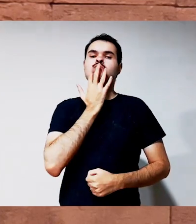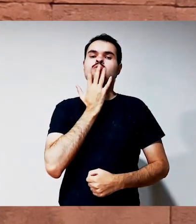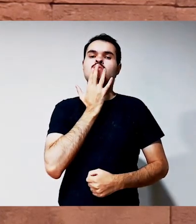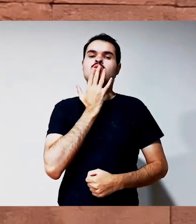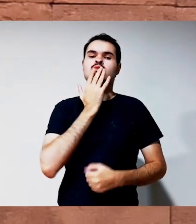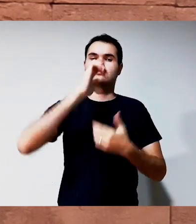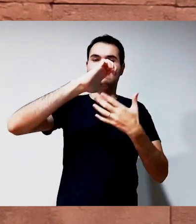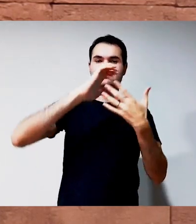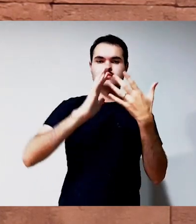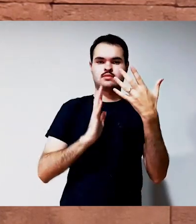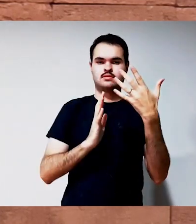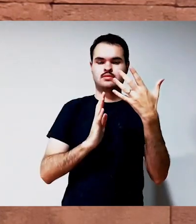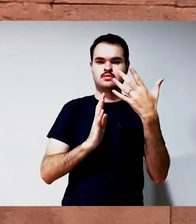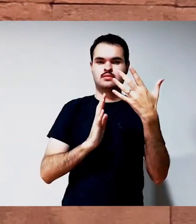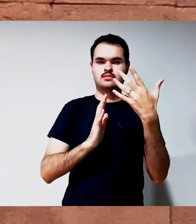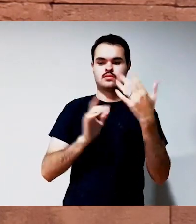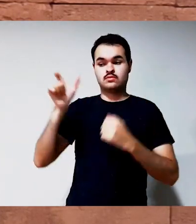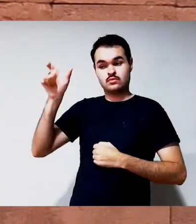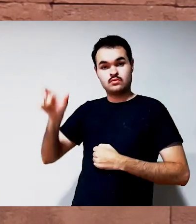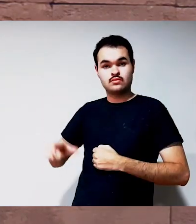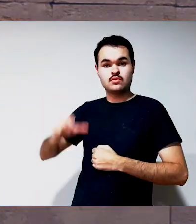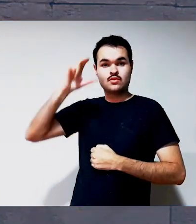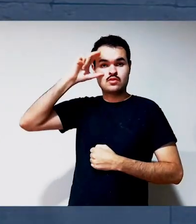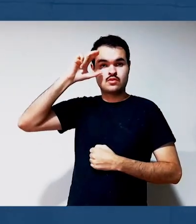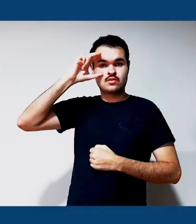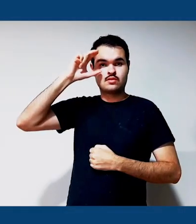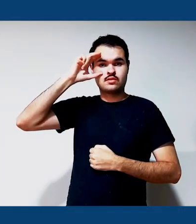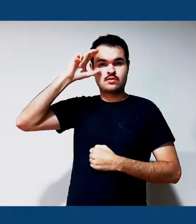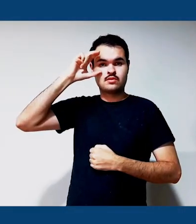Lucas Mamon, também conhecido como Tiquinho Ramon.